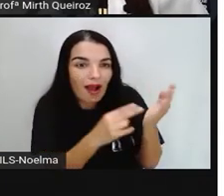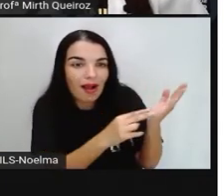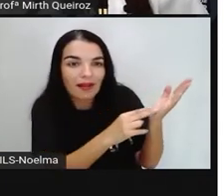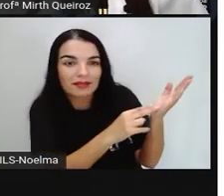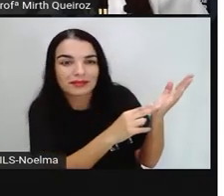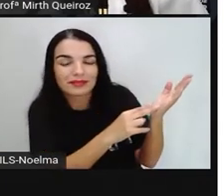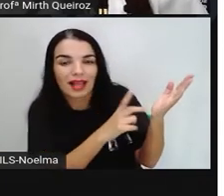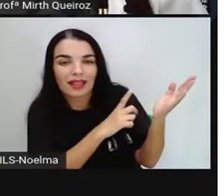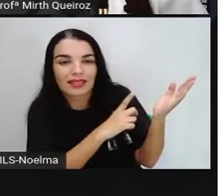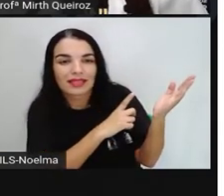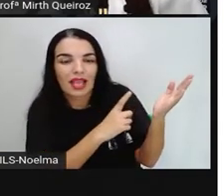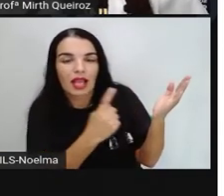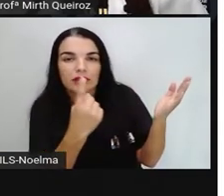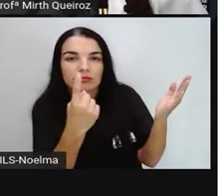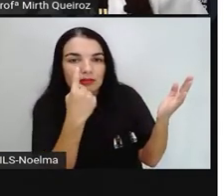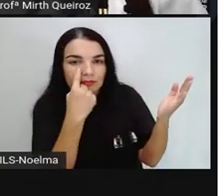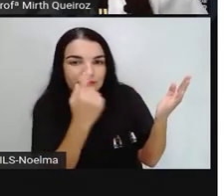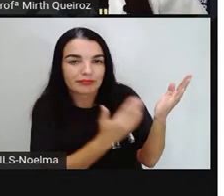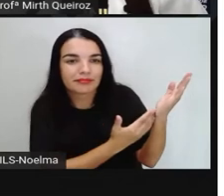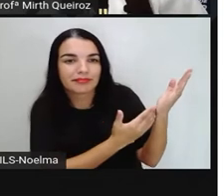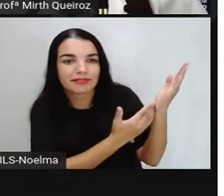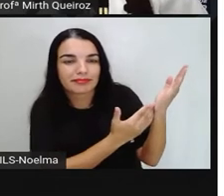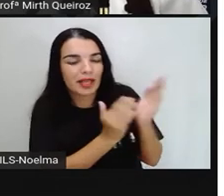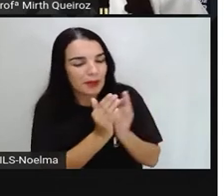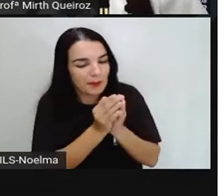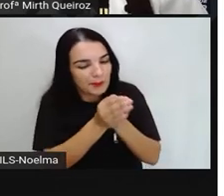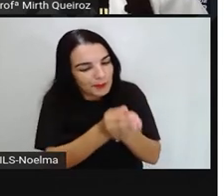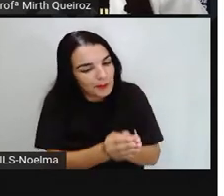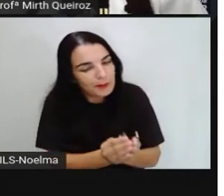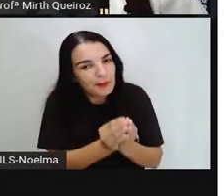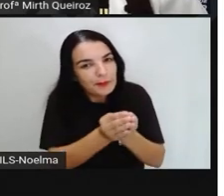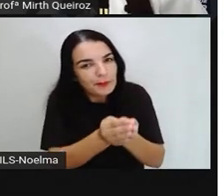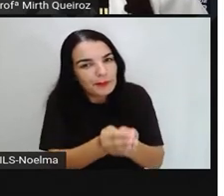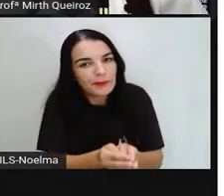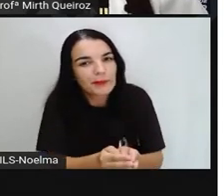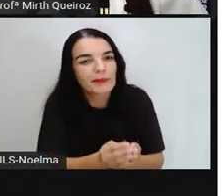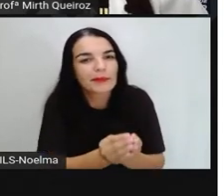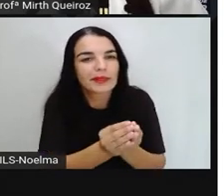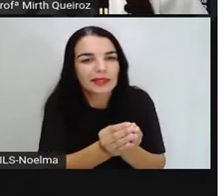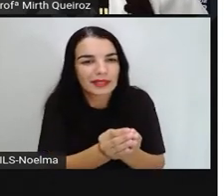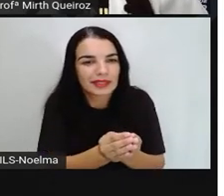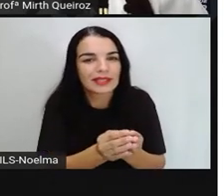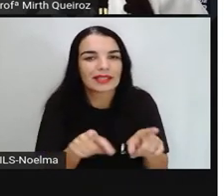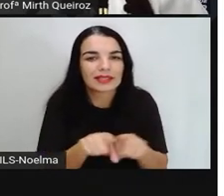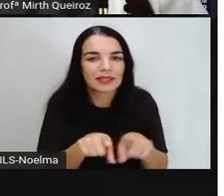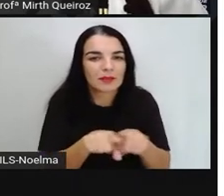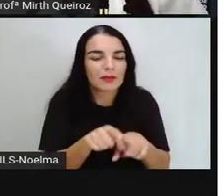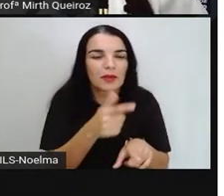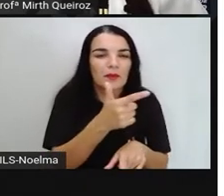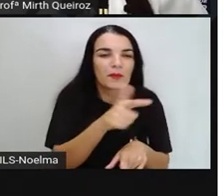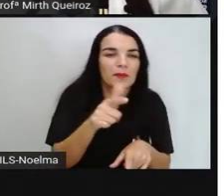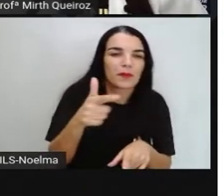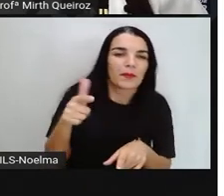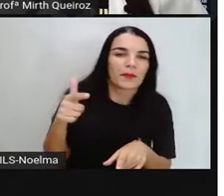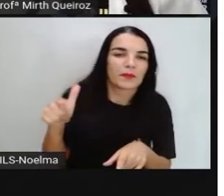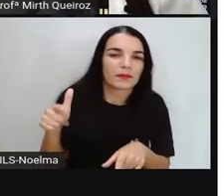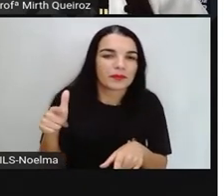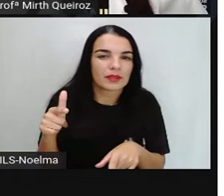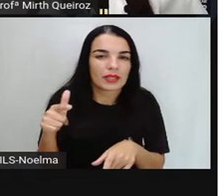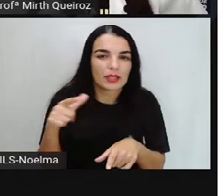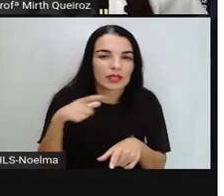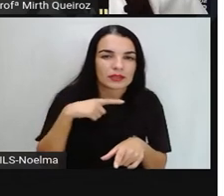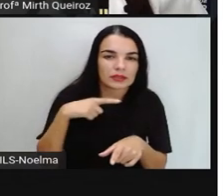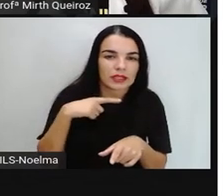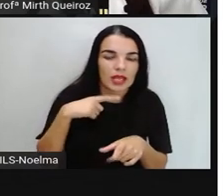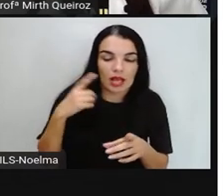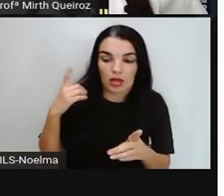triângulo, esse triângulo médio aqui, e para que outras figuras alcançassem a